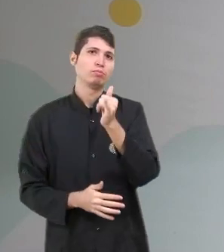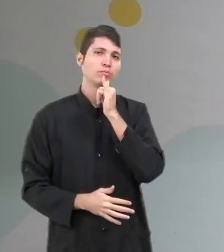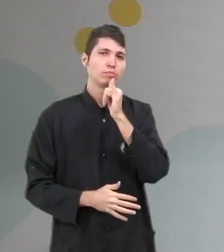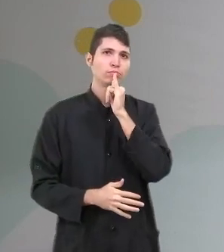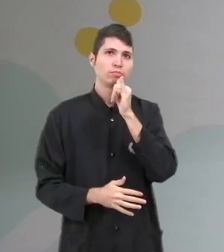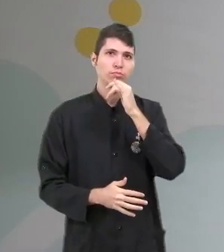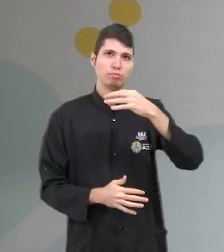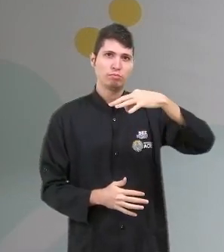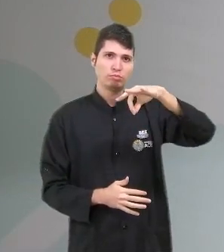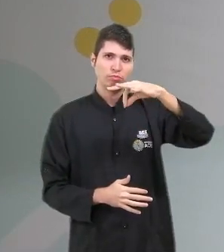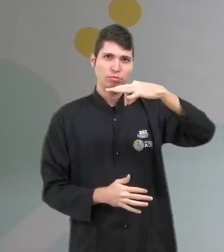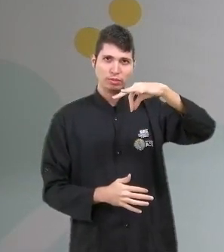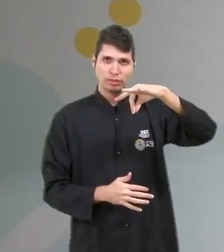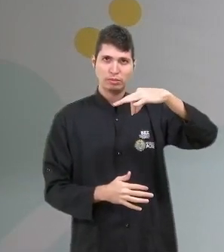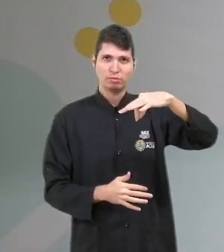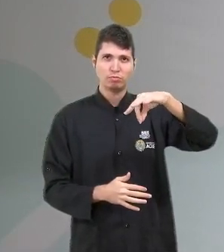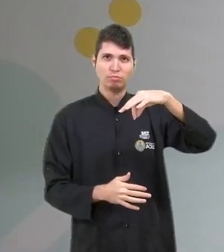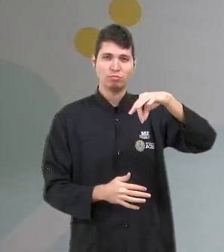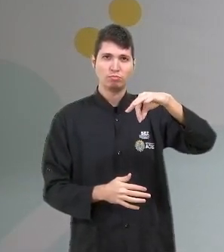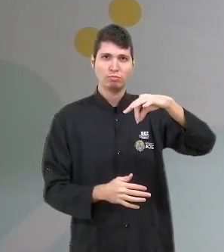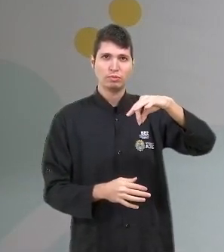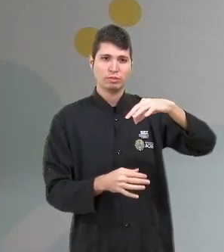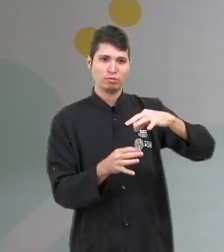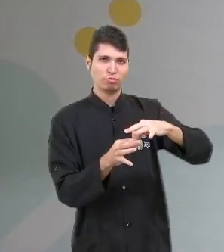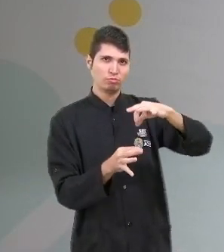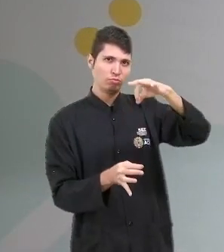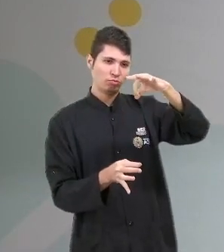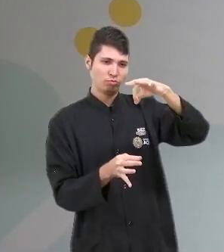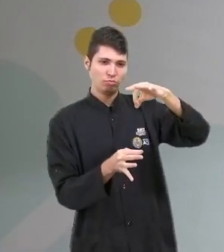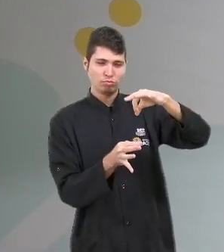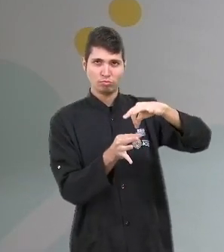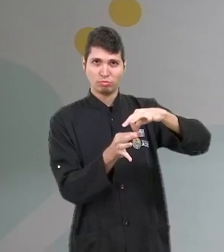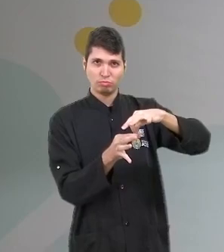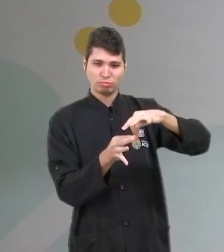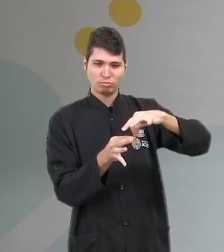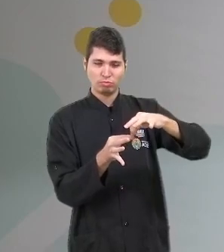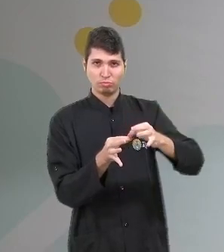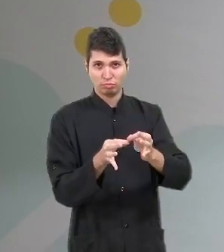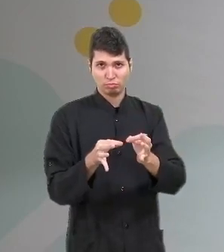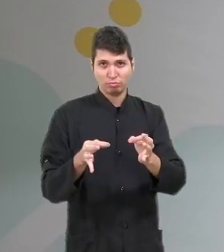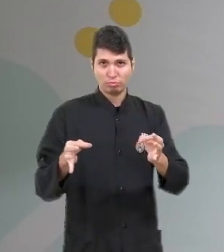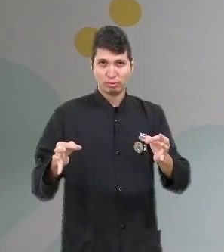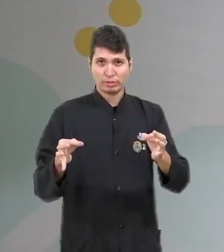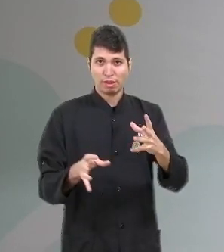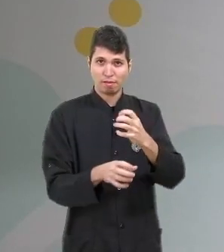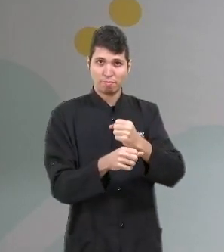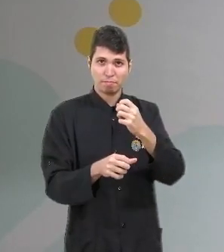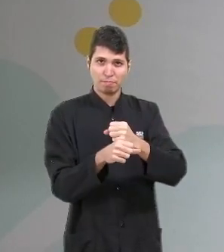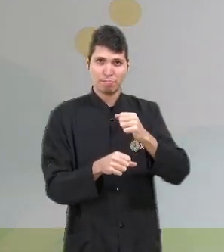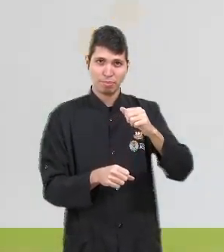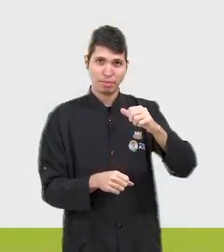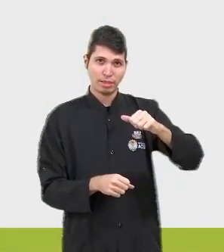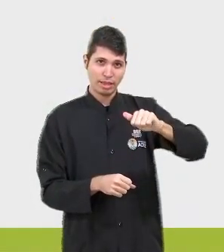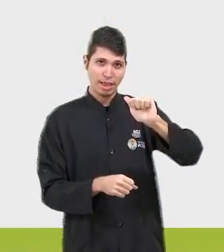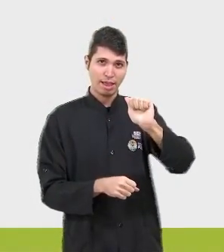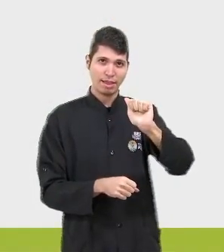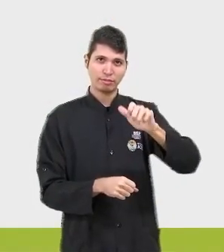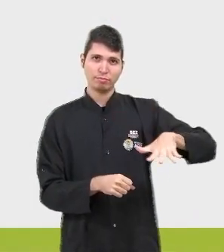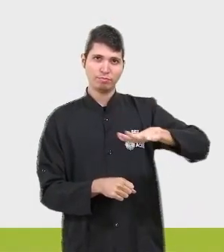bilaterais, ou seja, bidimensionais, tá bom? Aí você mexe com a ideia de cálculo de área. Vamos lá, vamos aos conceitos.